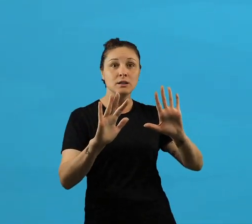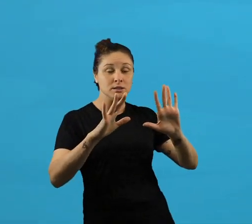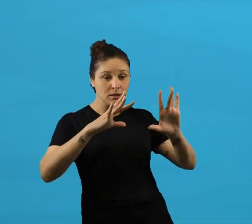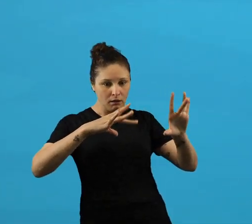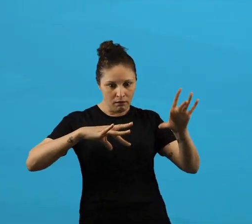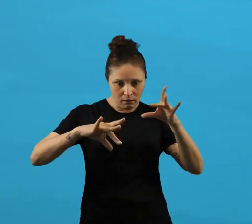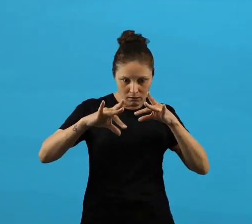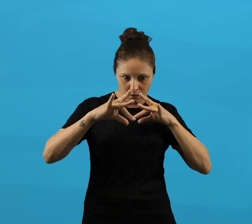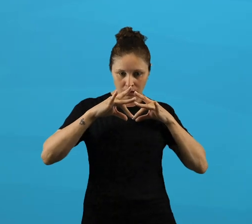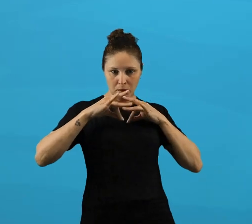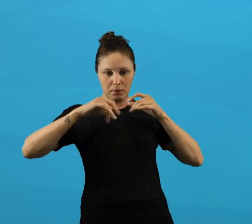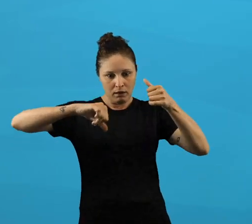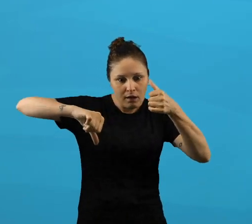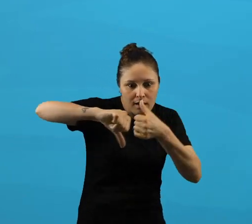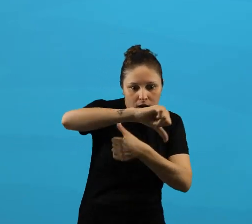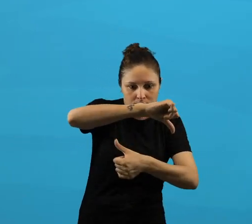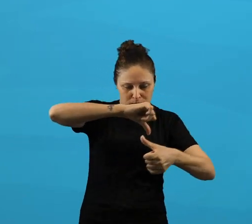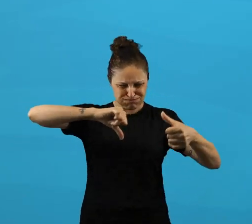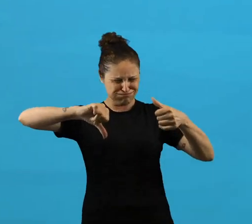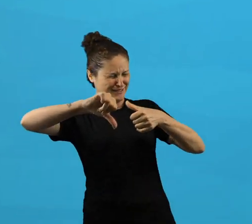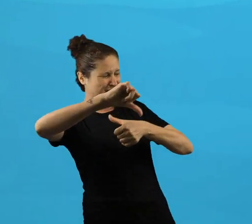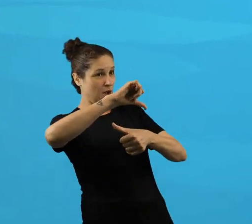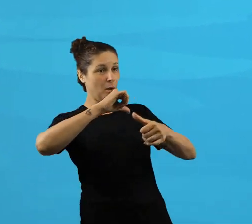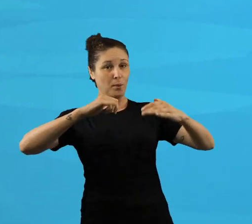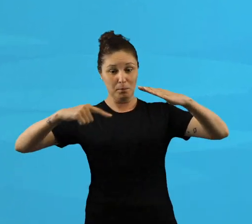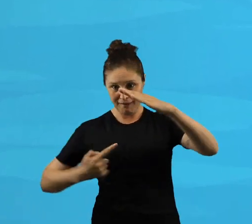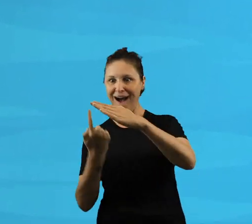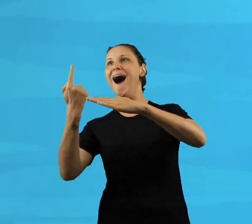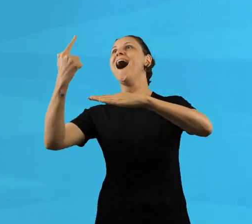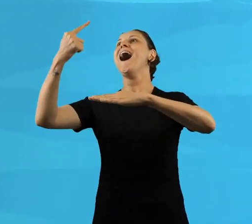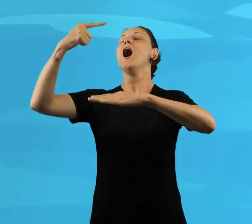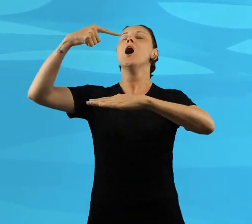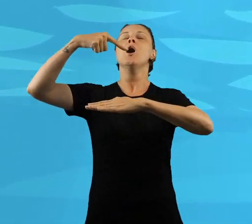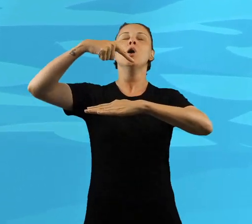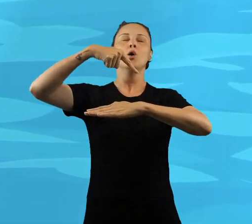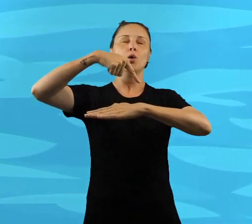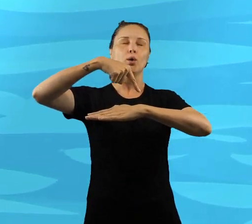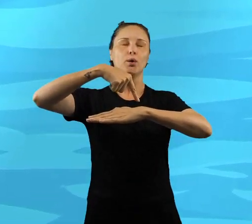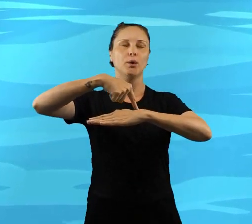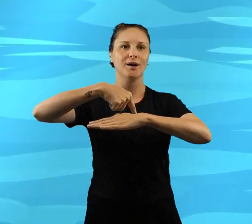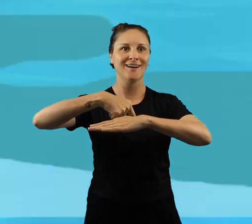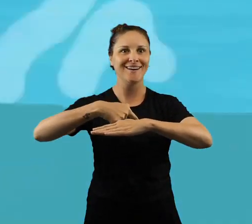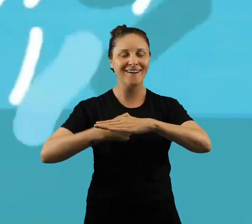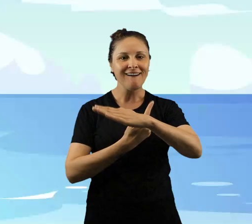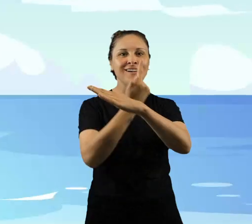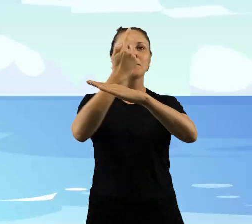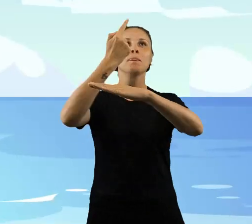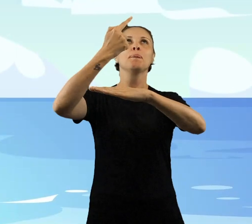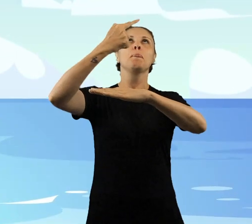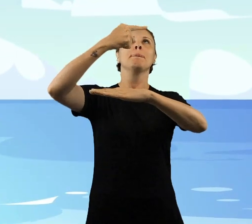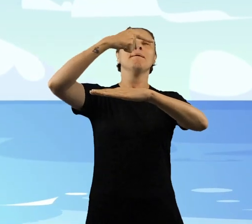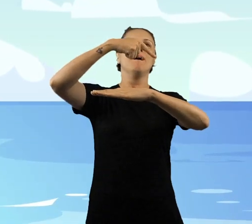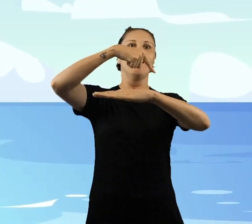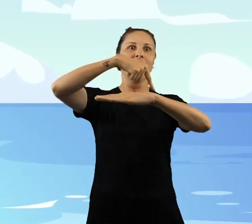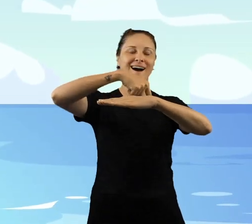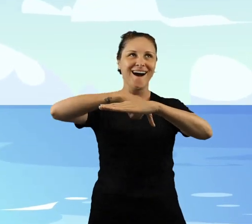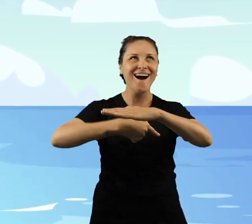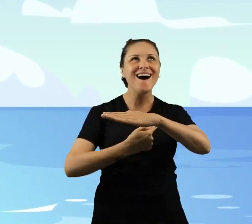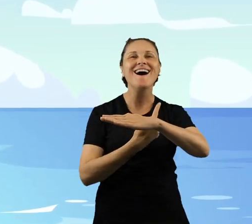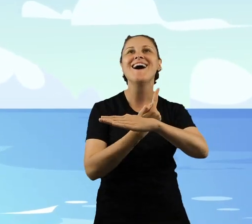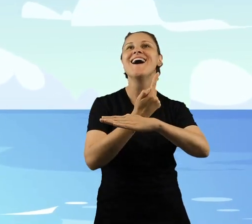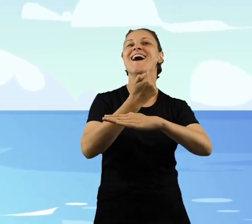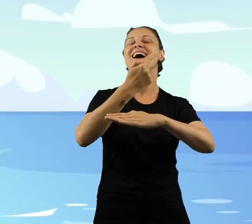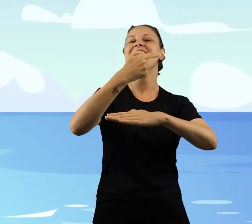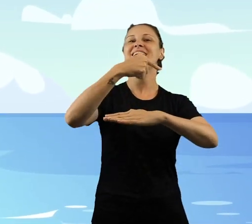tinha gente. Foi quando, de repente, eu me transformei em um golfinho a saltar. E na superfície,